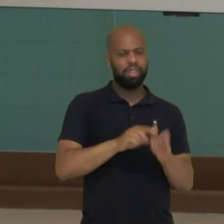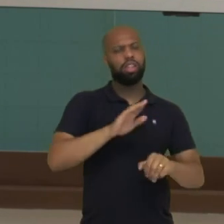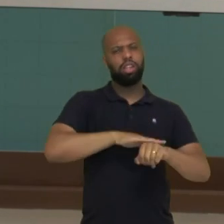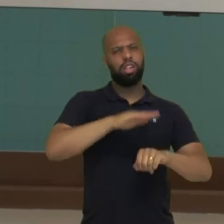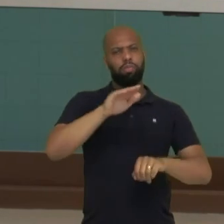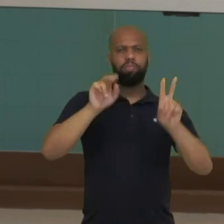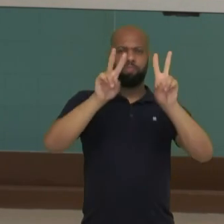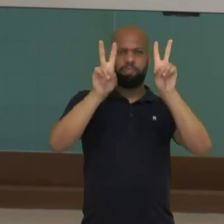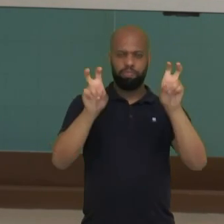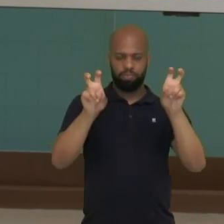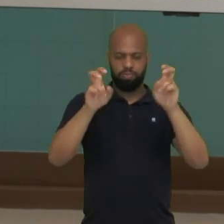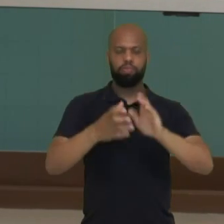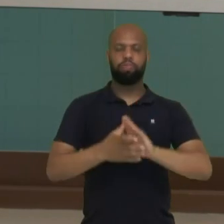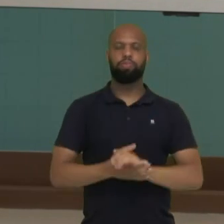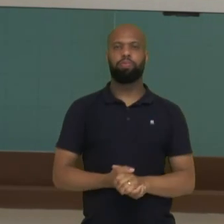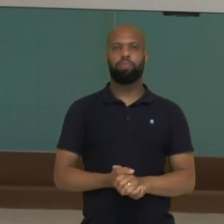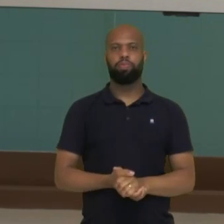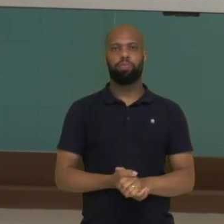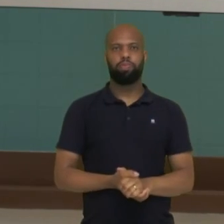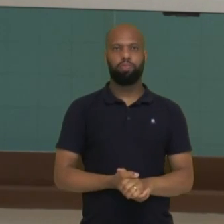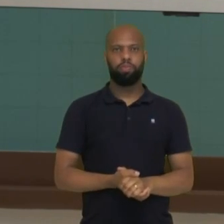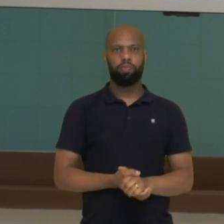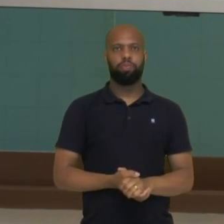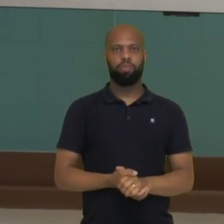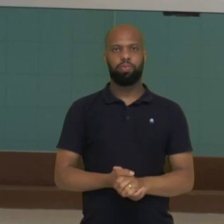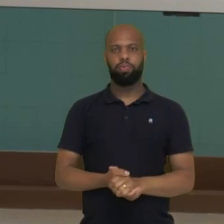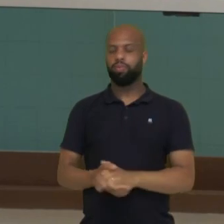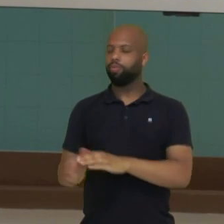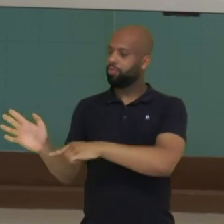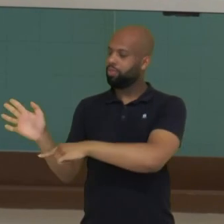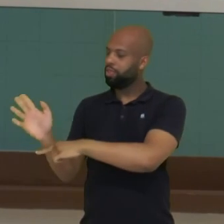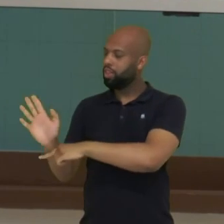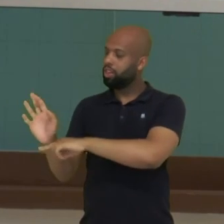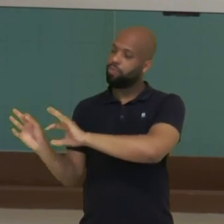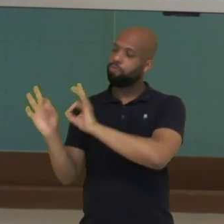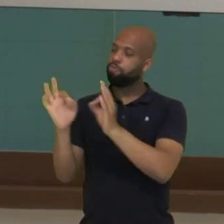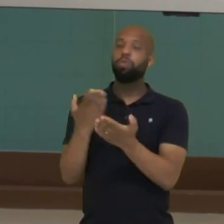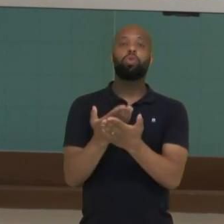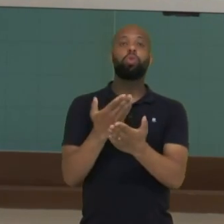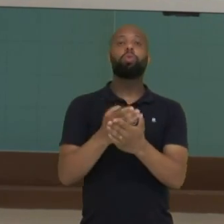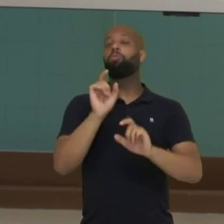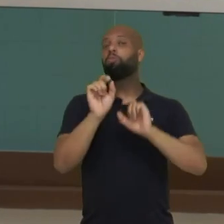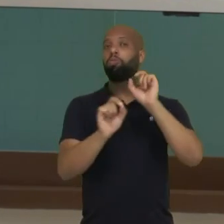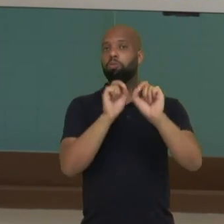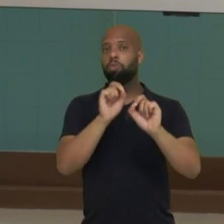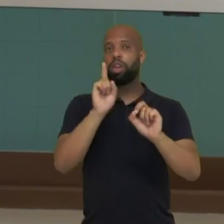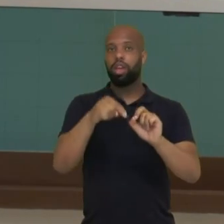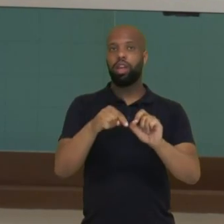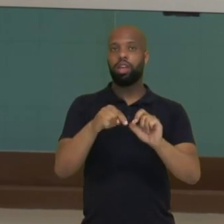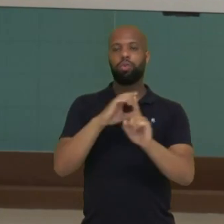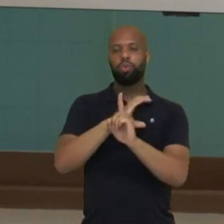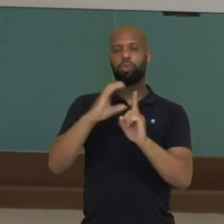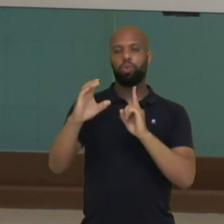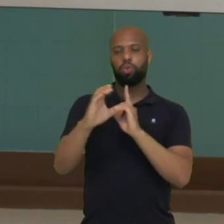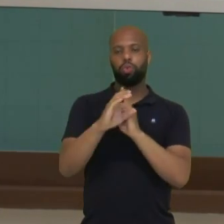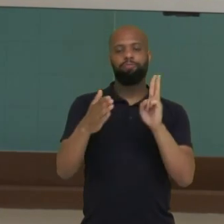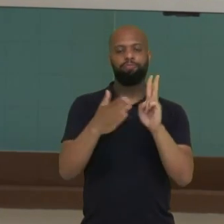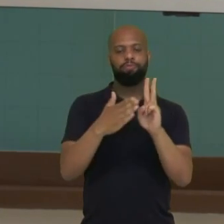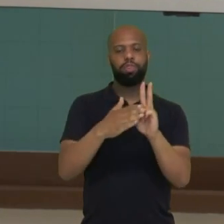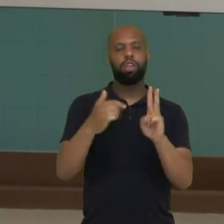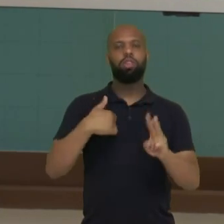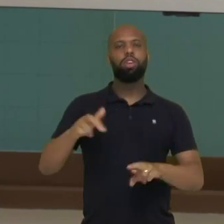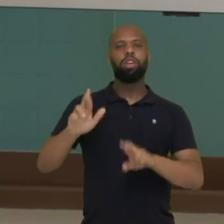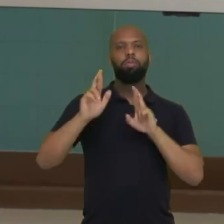mais sobre os rituais dos povos indígenas brasileiros. Então, nesse vídeo, nós falamos justamente sobre ritos e rituais dos povos